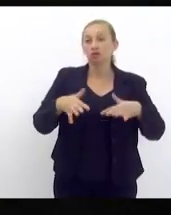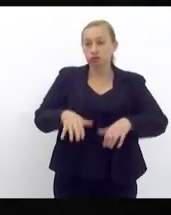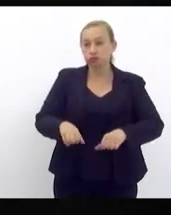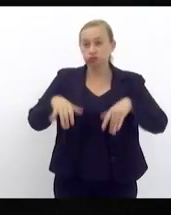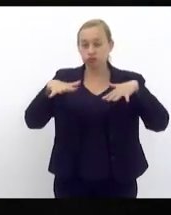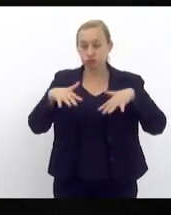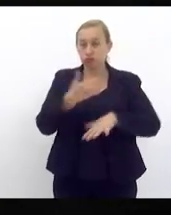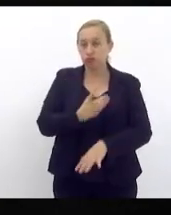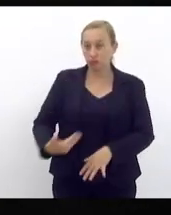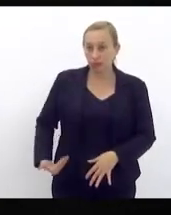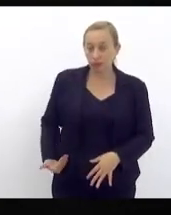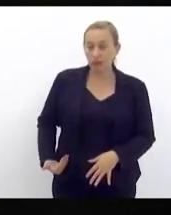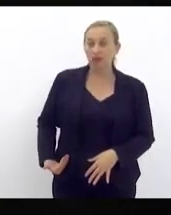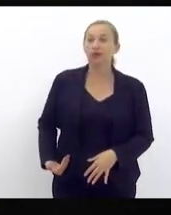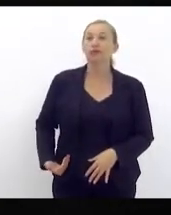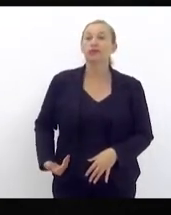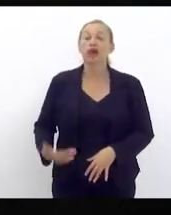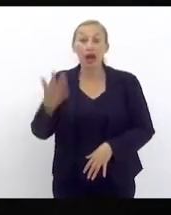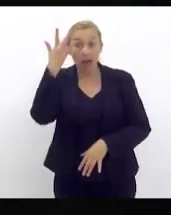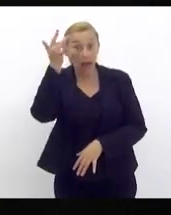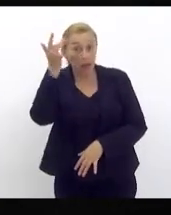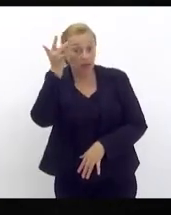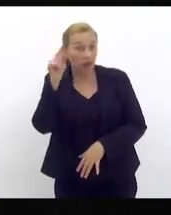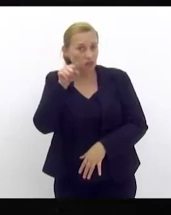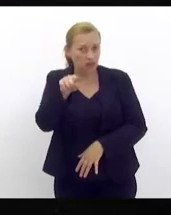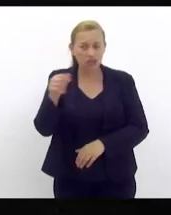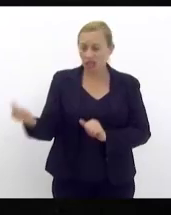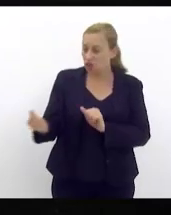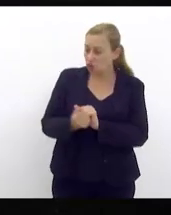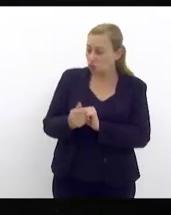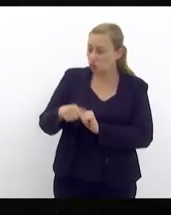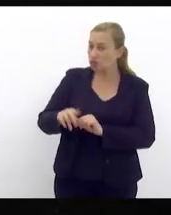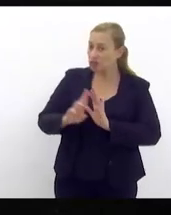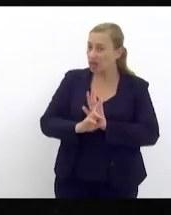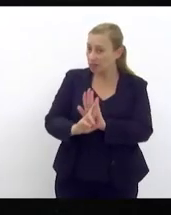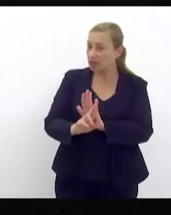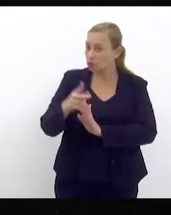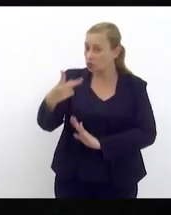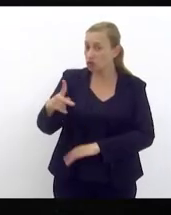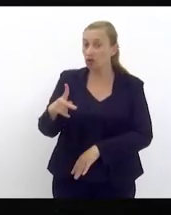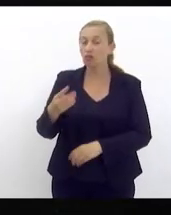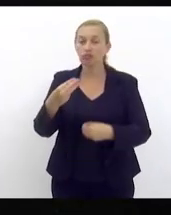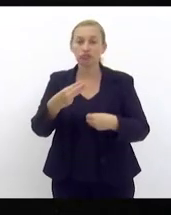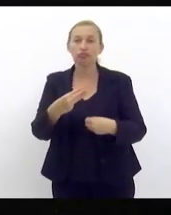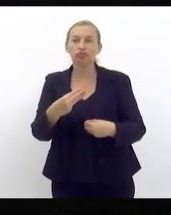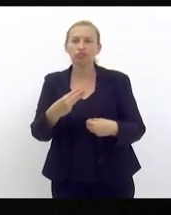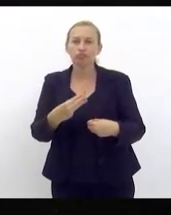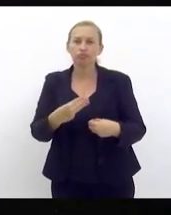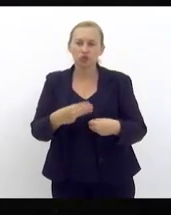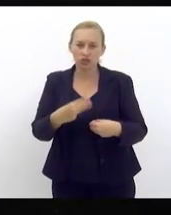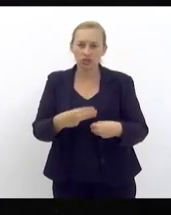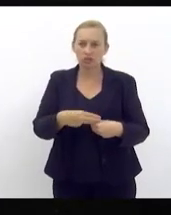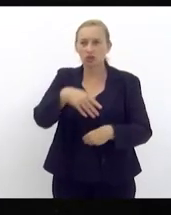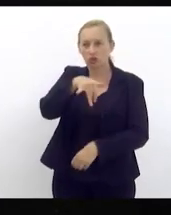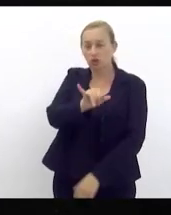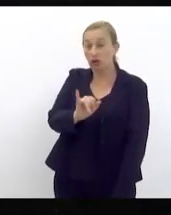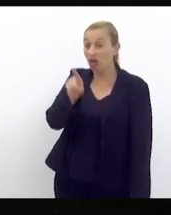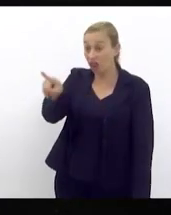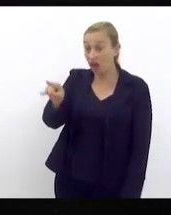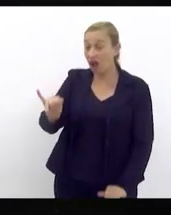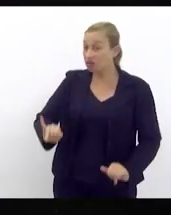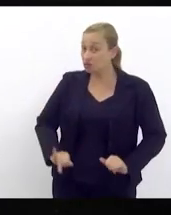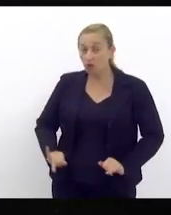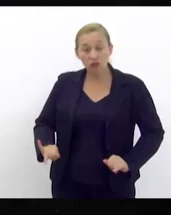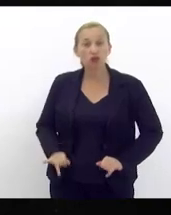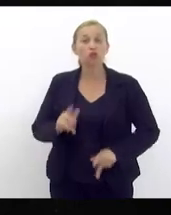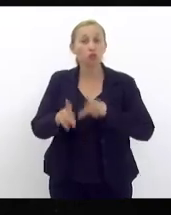a sala correta para você fazer presente porque você representa o seu município Nova Iguaçu e lá o povo está sofrendo com a falta